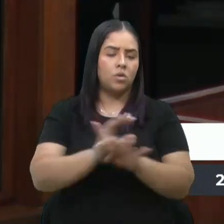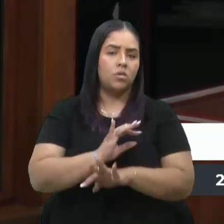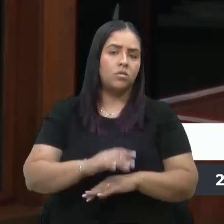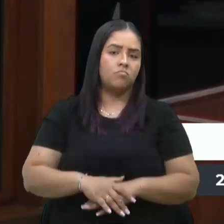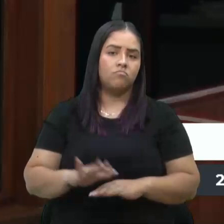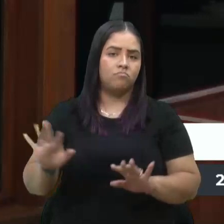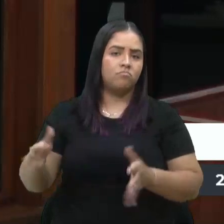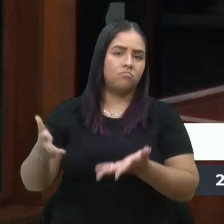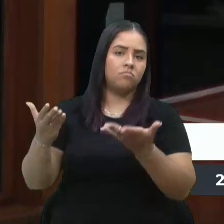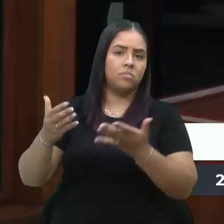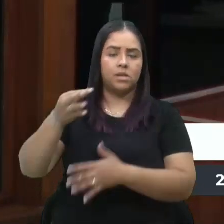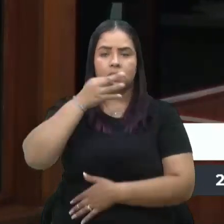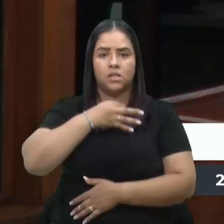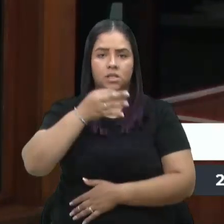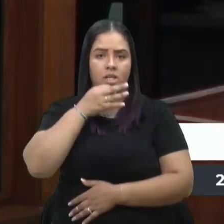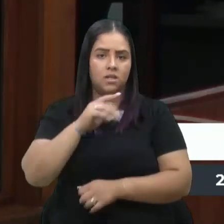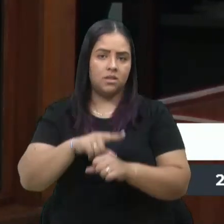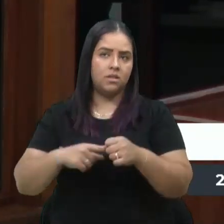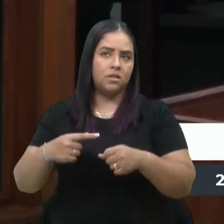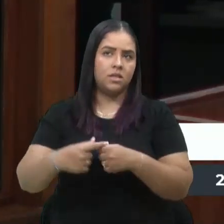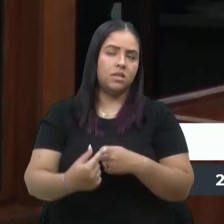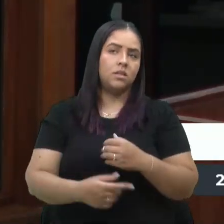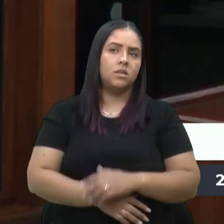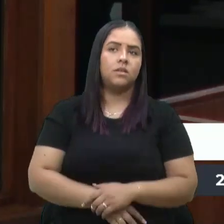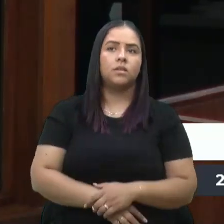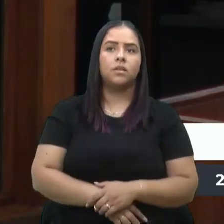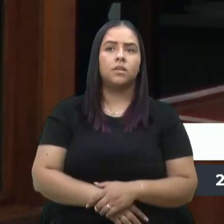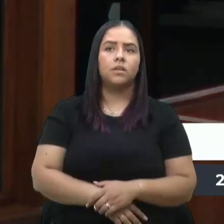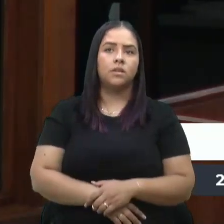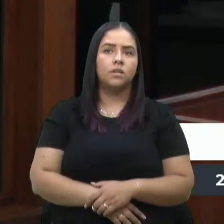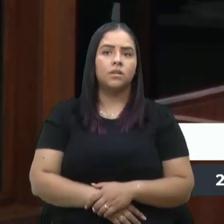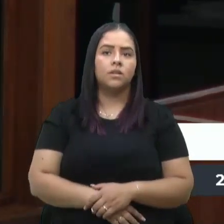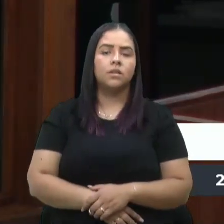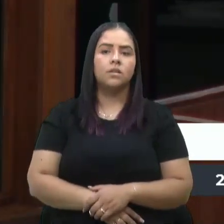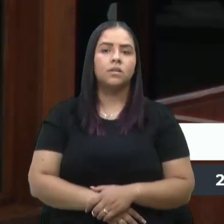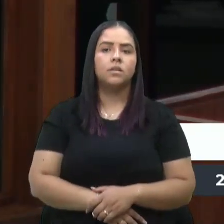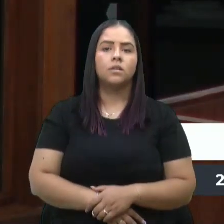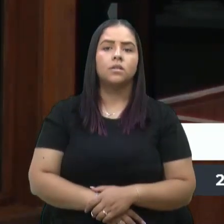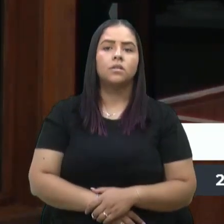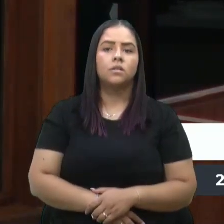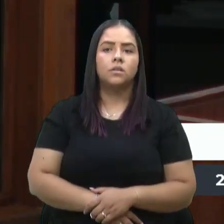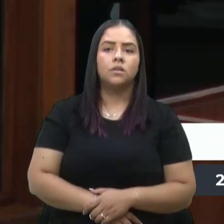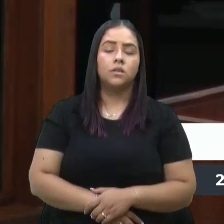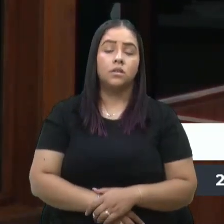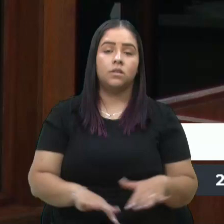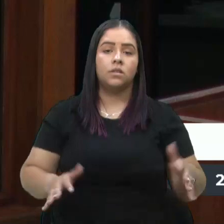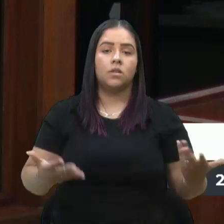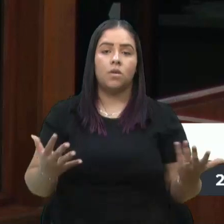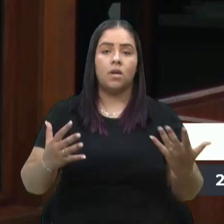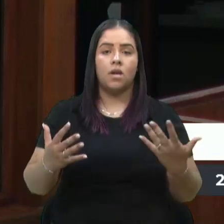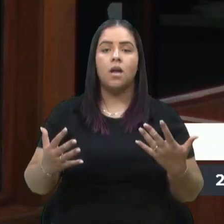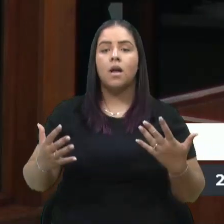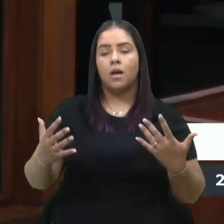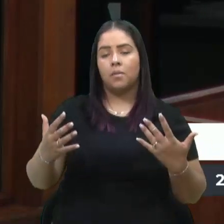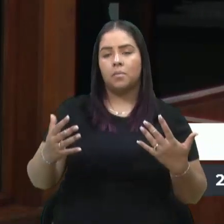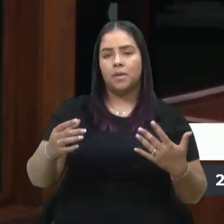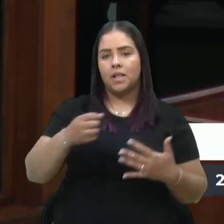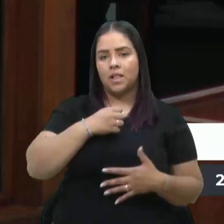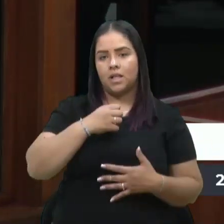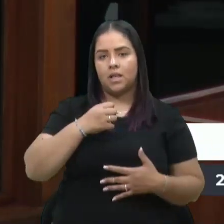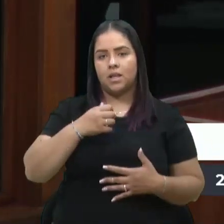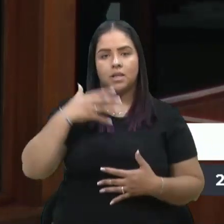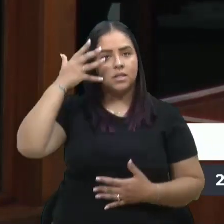incentivo turístico para a cidade de Caxias do Sul. Então, a palestra que eu fui, que o secretário de Turismo, Daniel Luz, organizou lá com